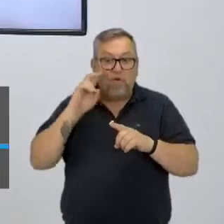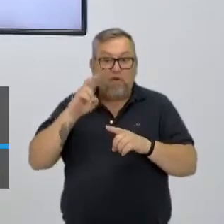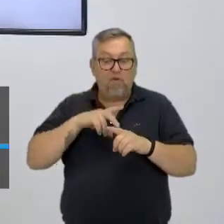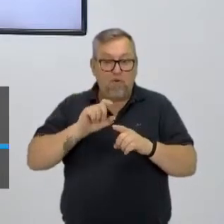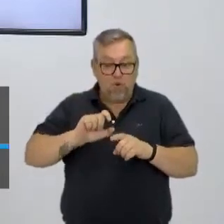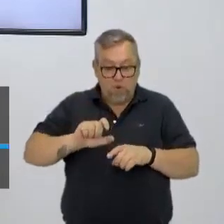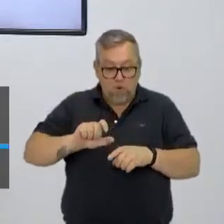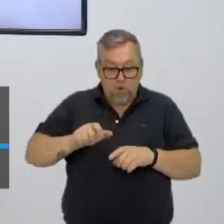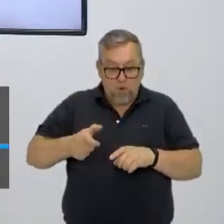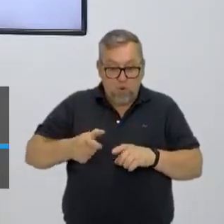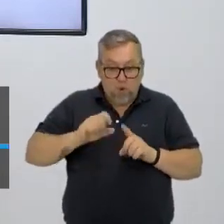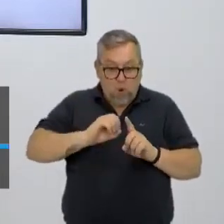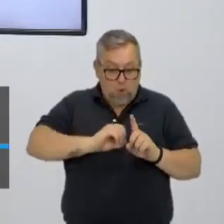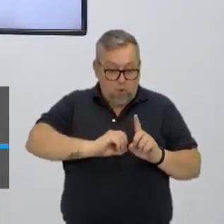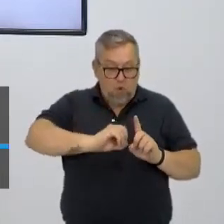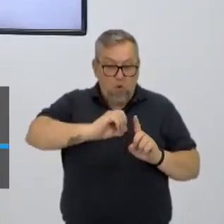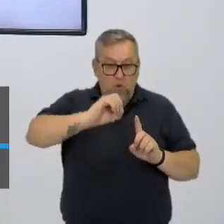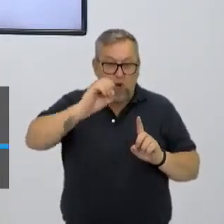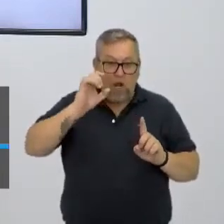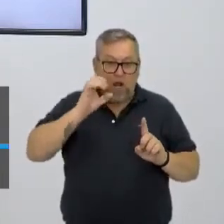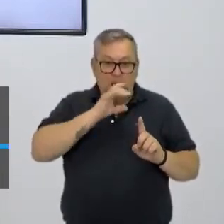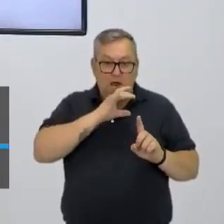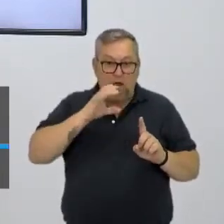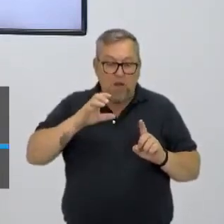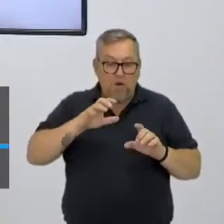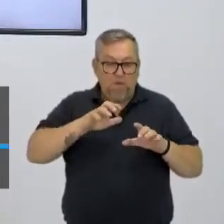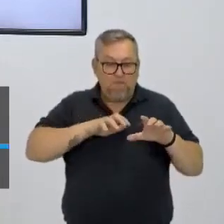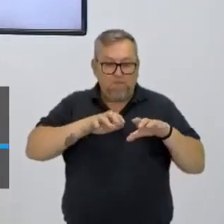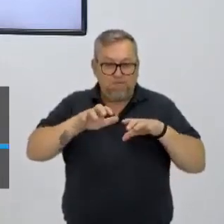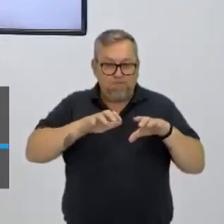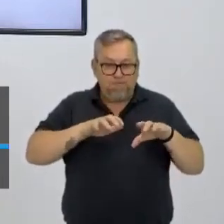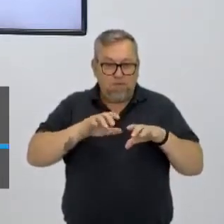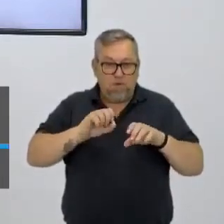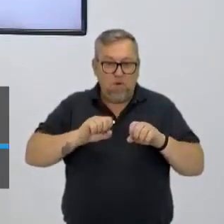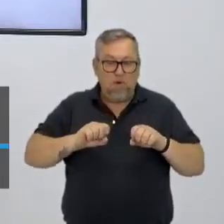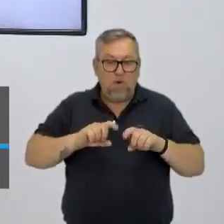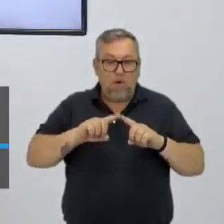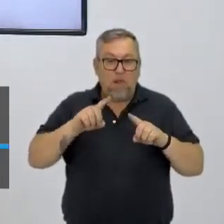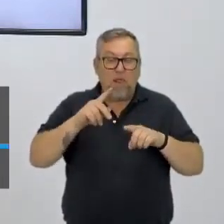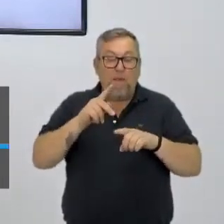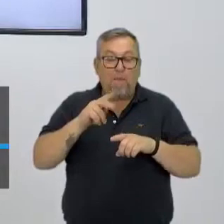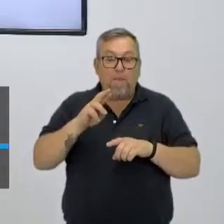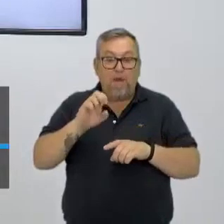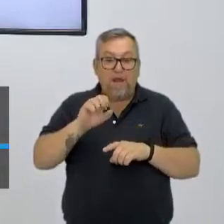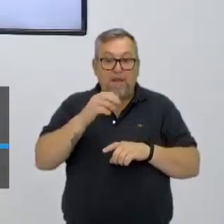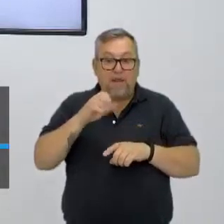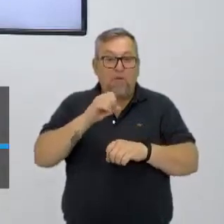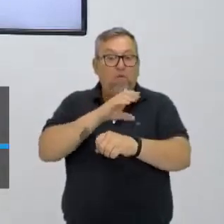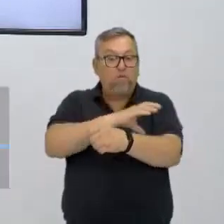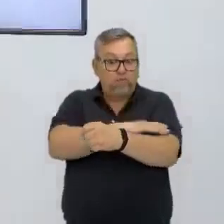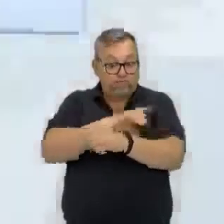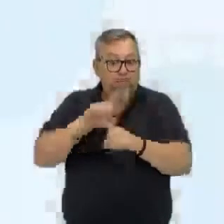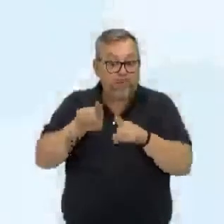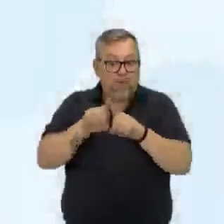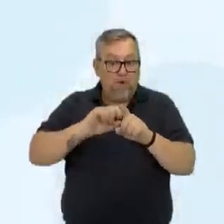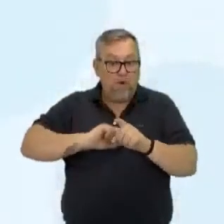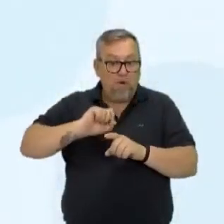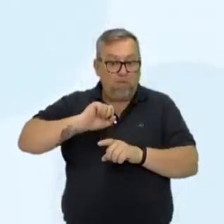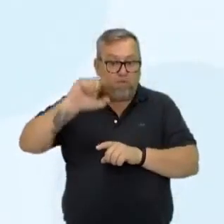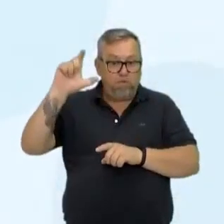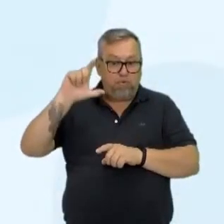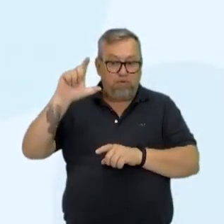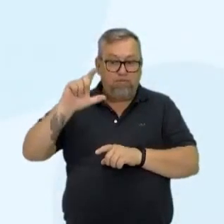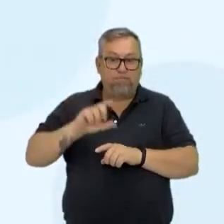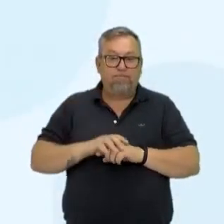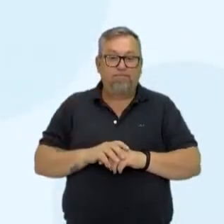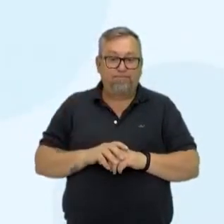temperatura, aumento muito o movimento, é perigoso aumentar a pressão. Agora volta lá para o FET, está mostrando para